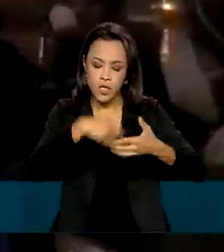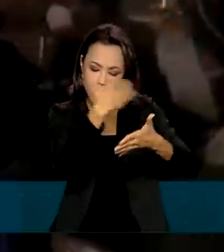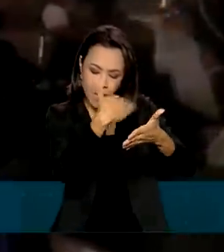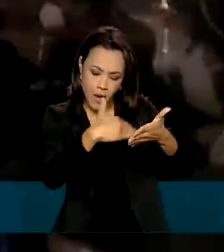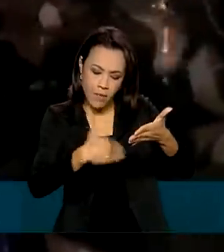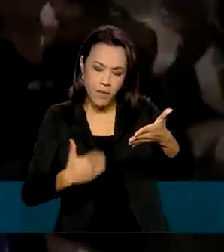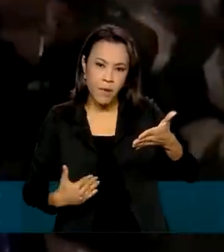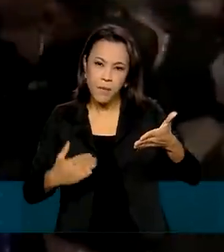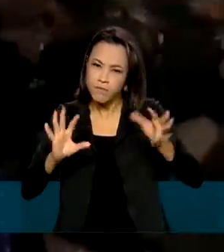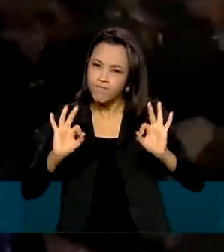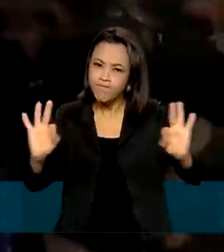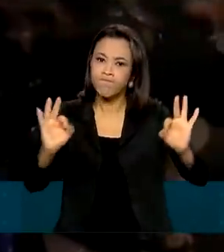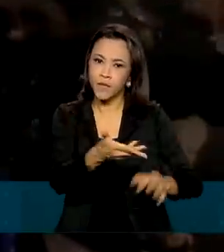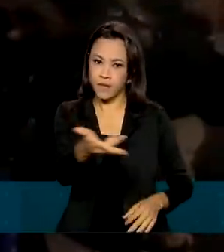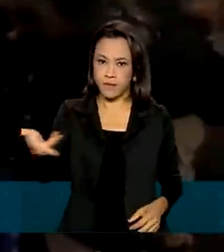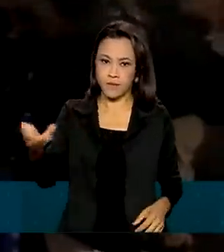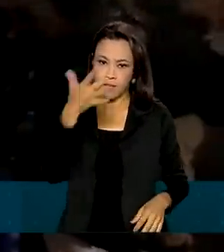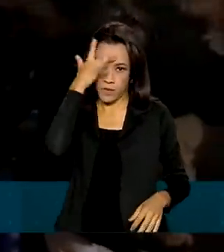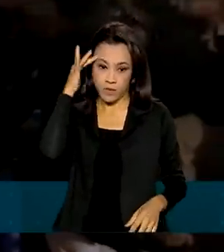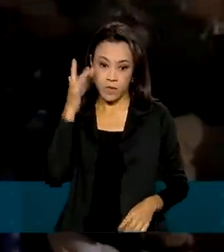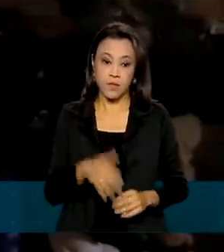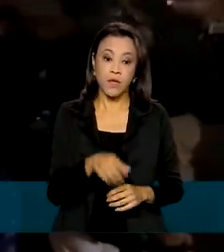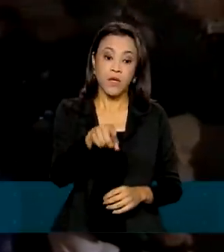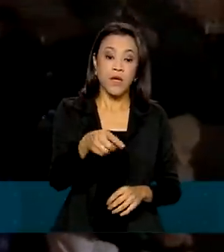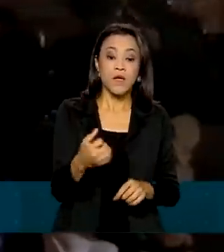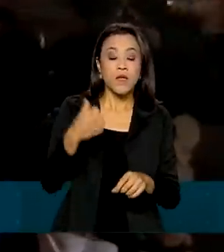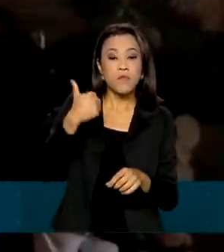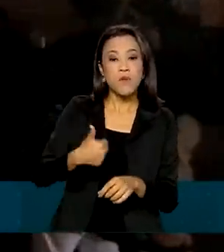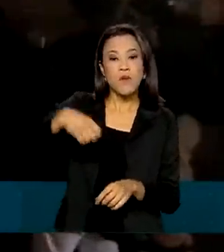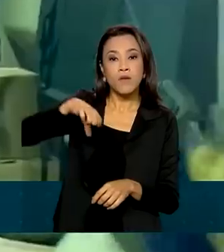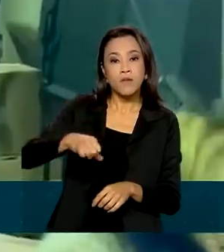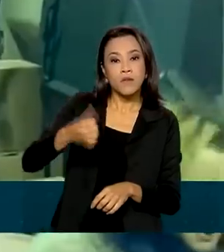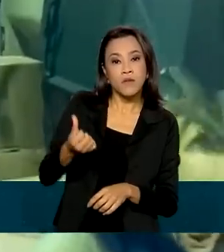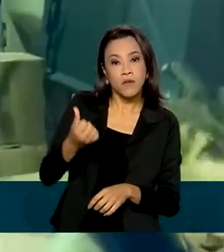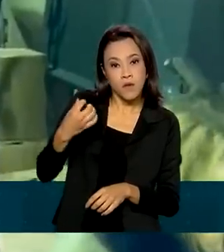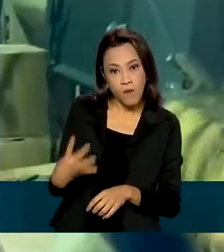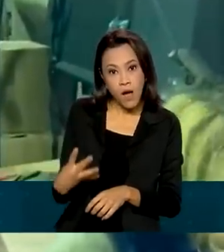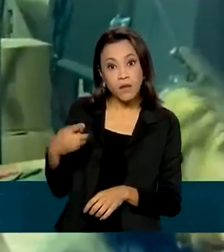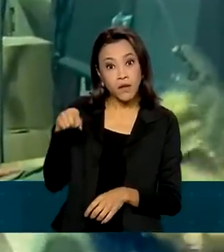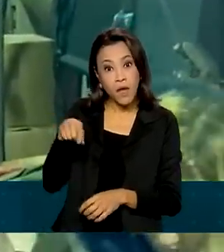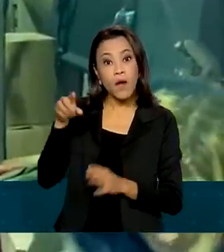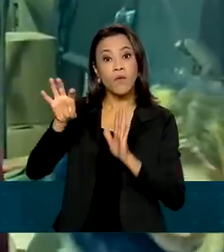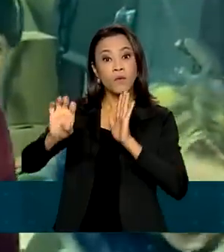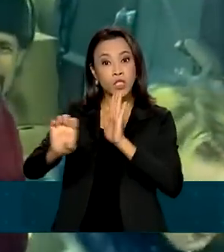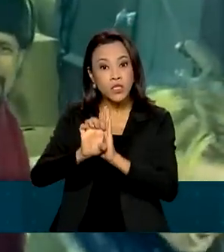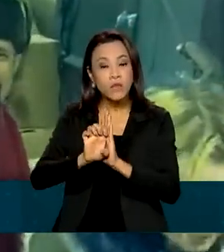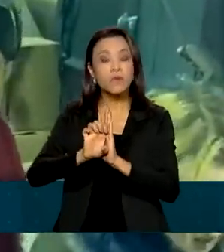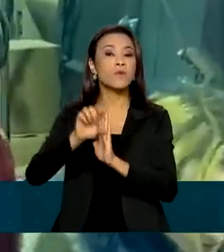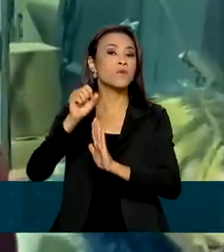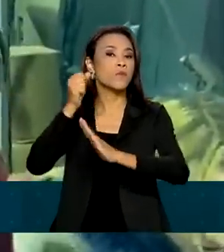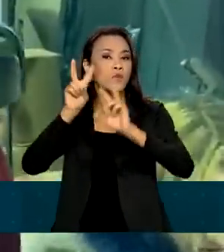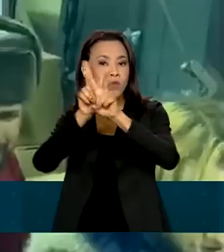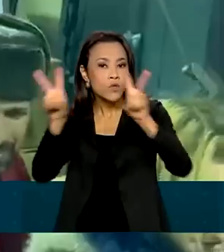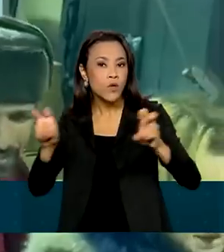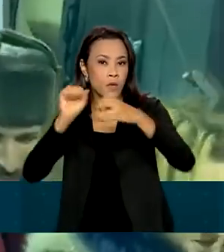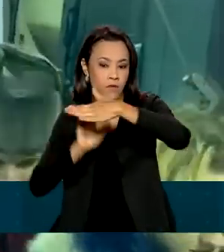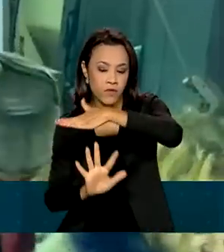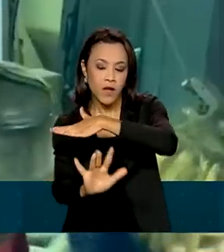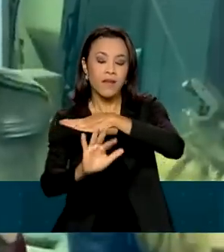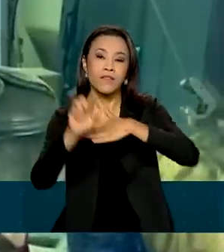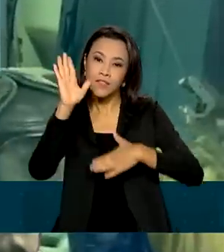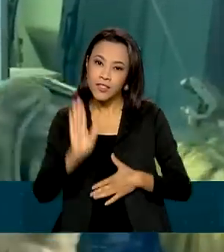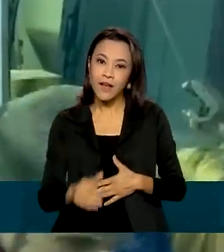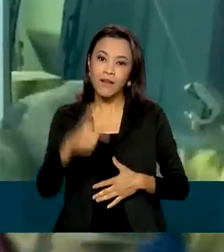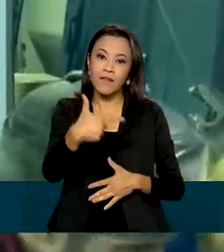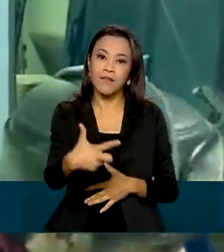ano, a Lei nº 9.974, que implementou o Estatuto dos Refugiados no Brasil, fez 25 anos,